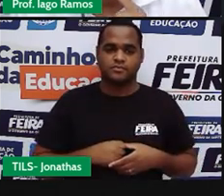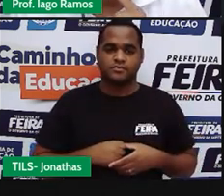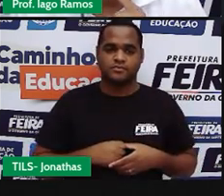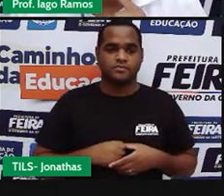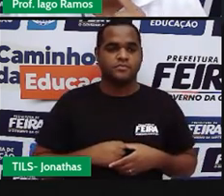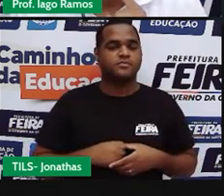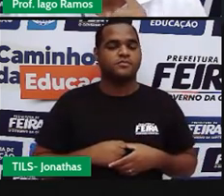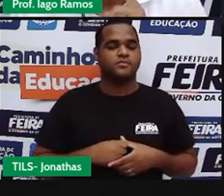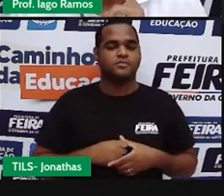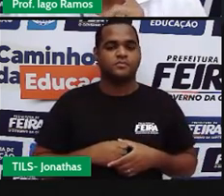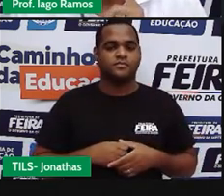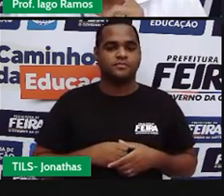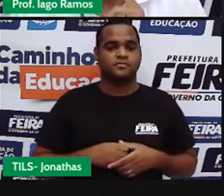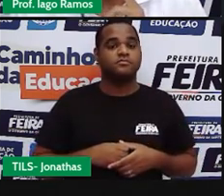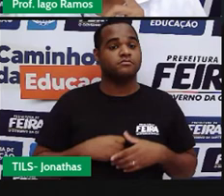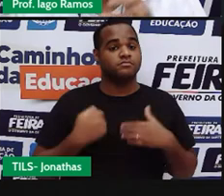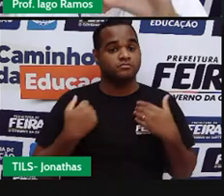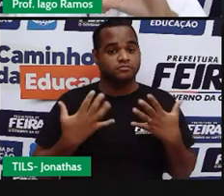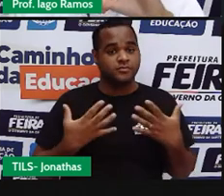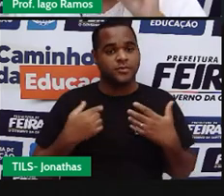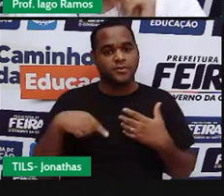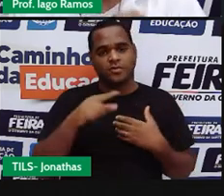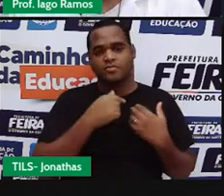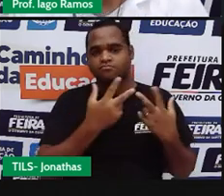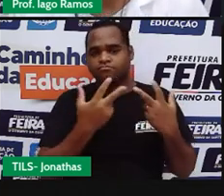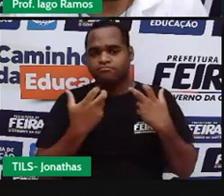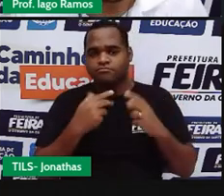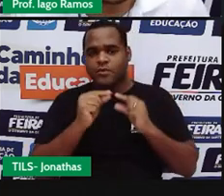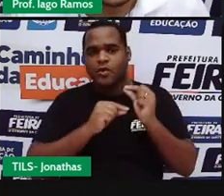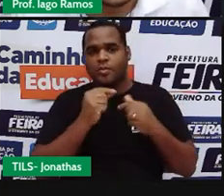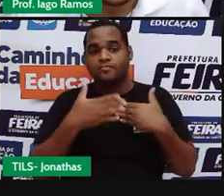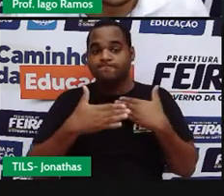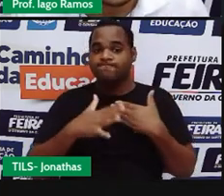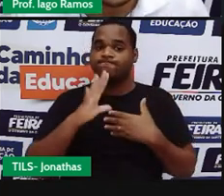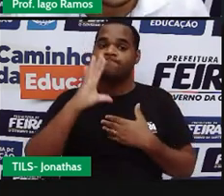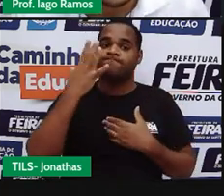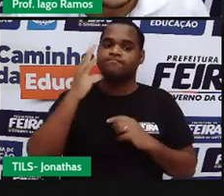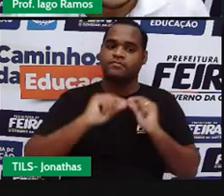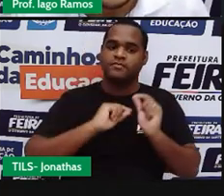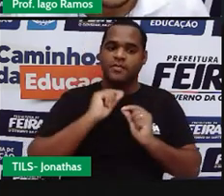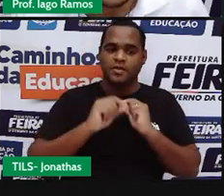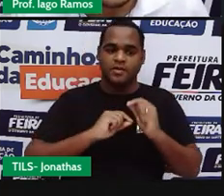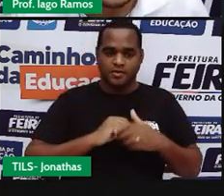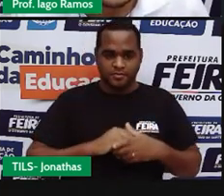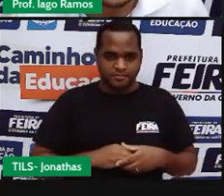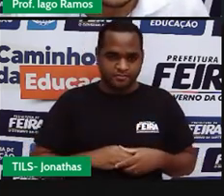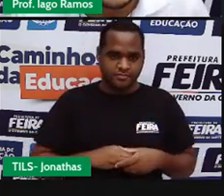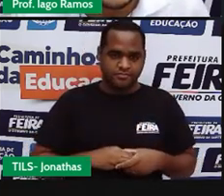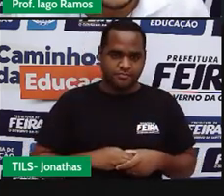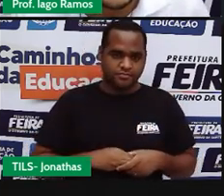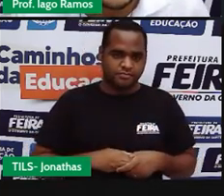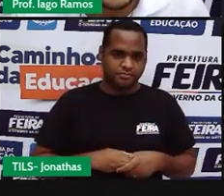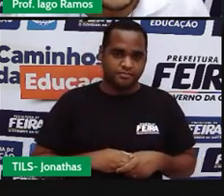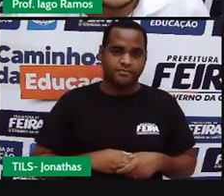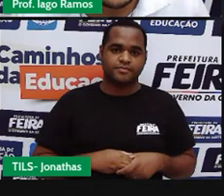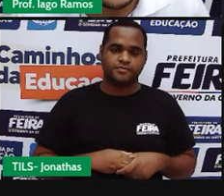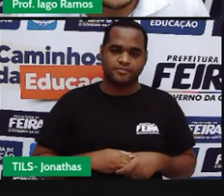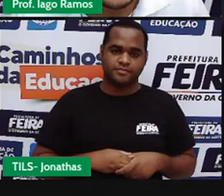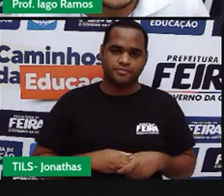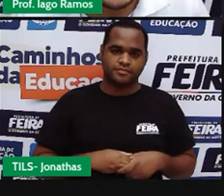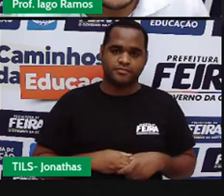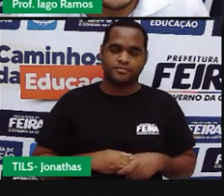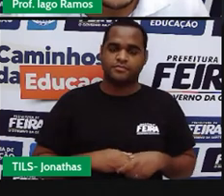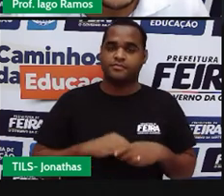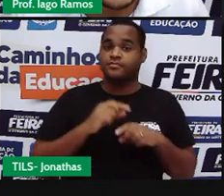Vou. E a gente vai perceber o que é que vai acontecer. Eu vou medir essa